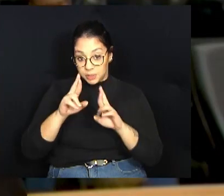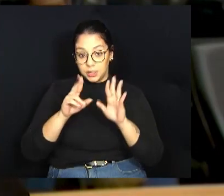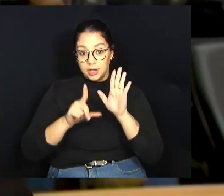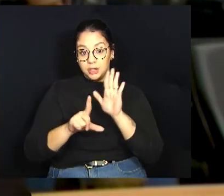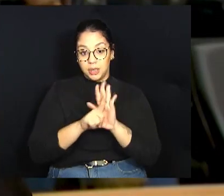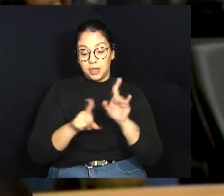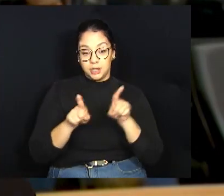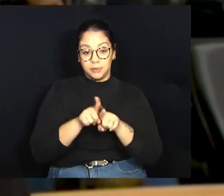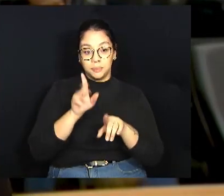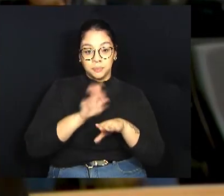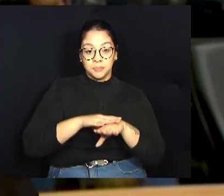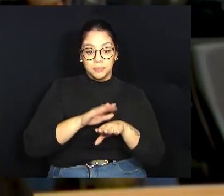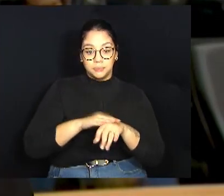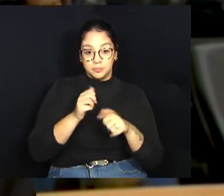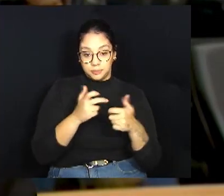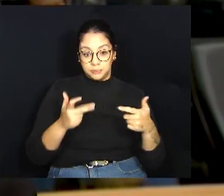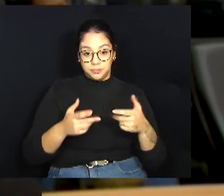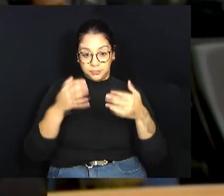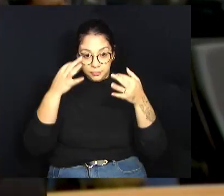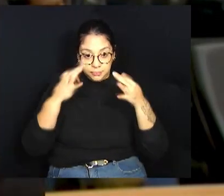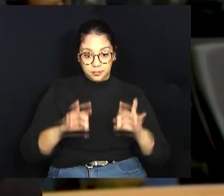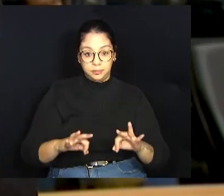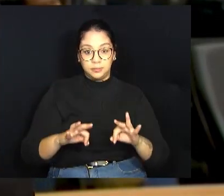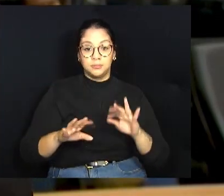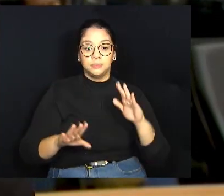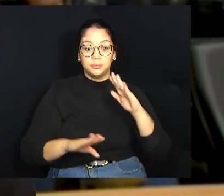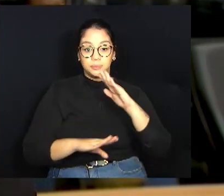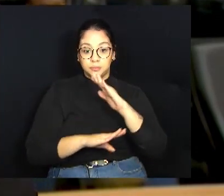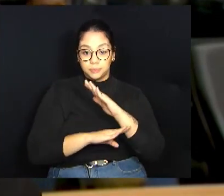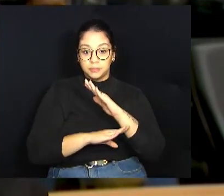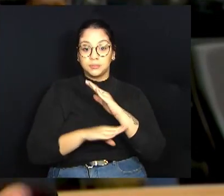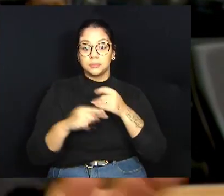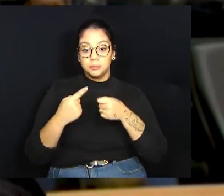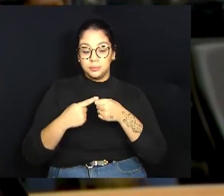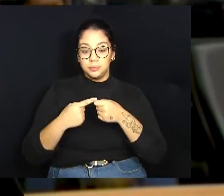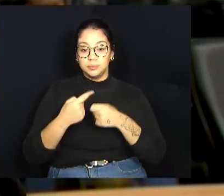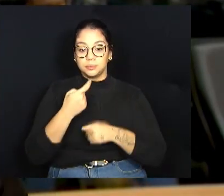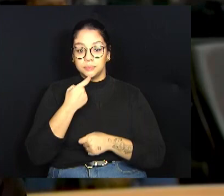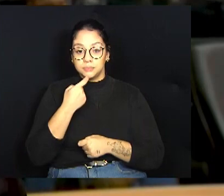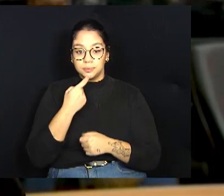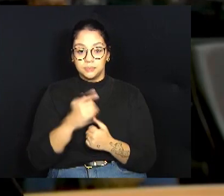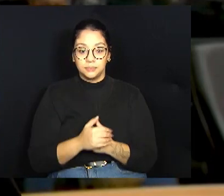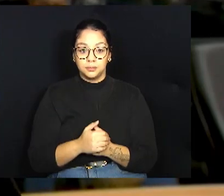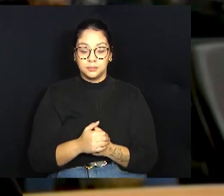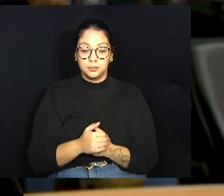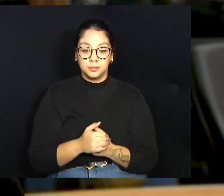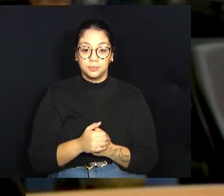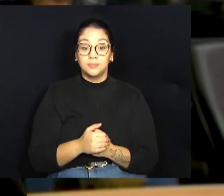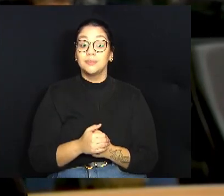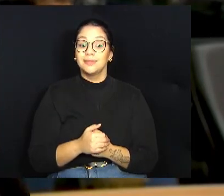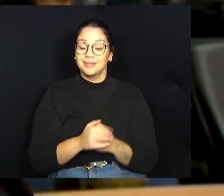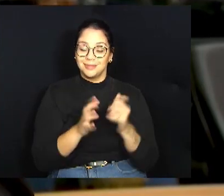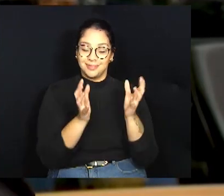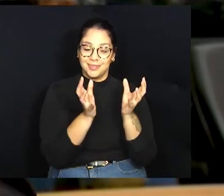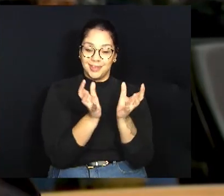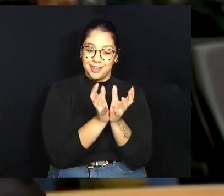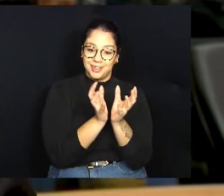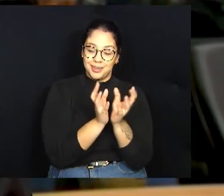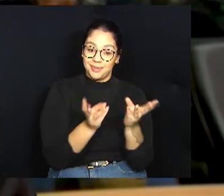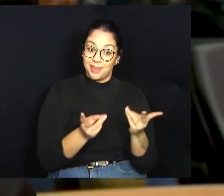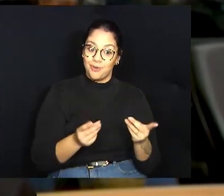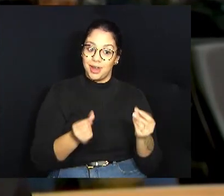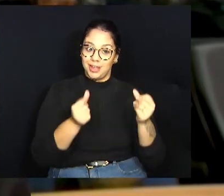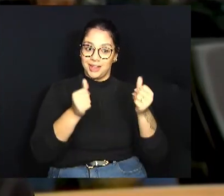com que essa lei também seja cumprida pela Câmara Municipal de Campinas. A equipe técnica, que é muito qualificada, já está